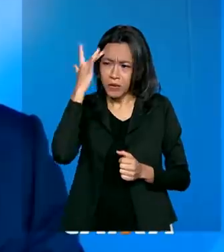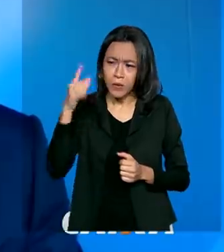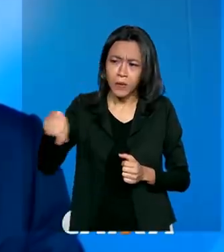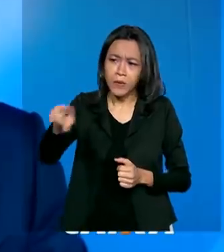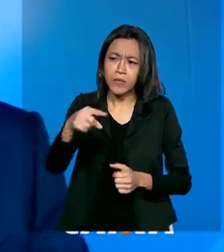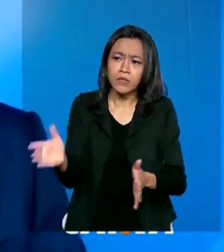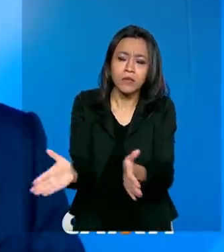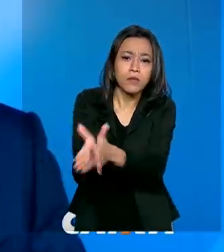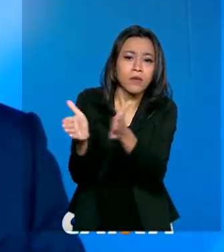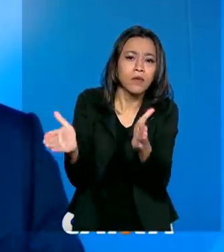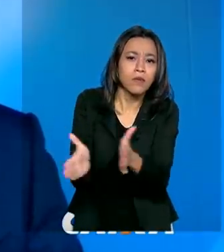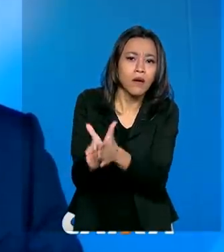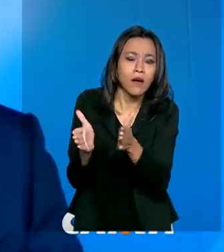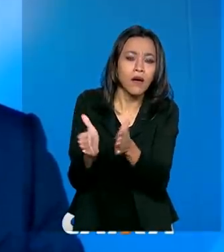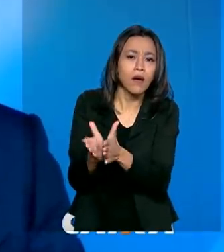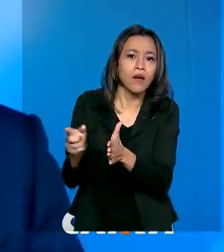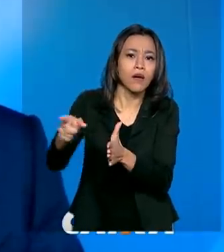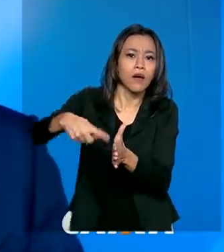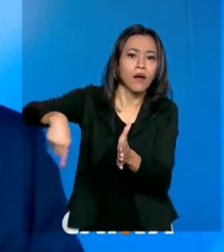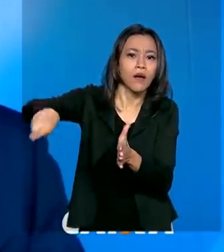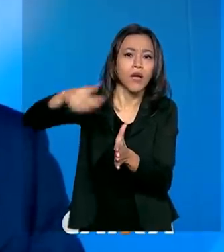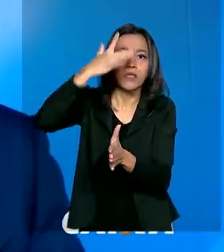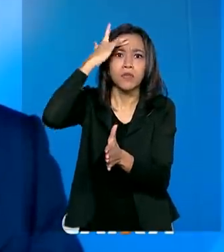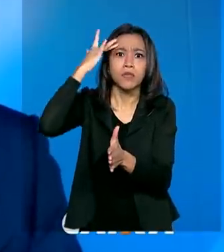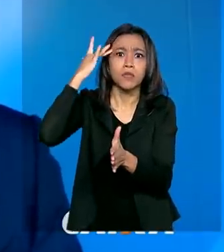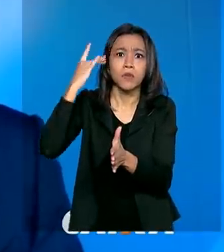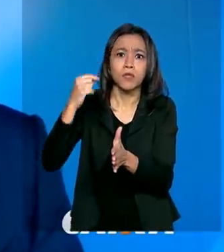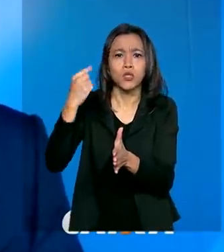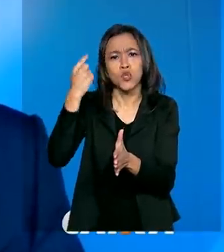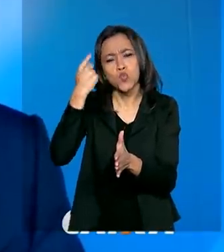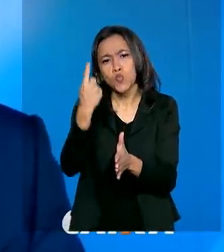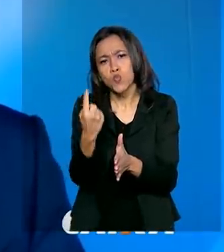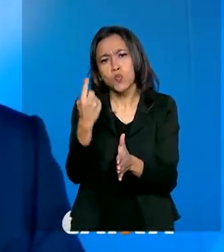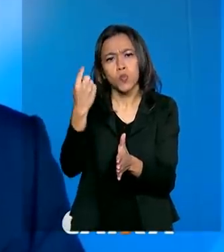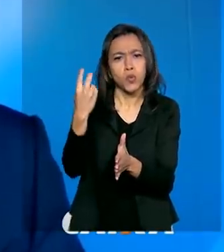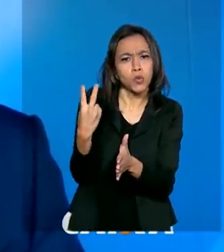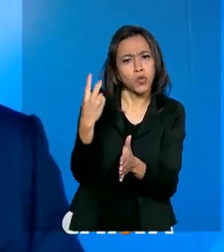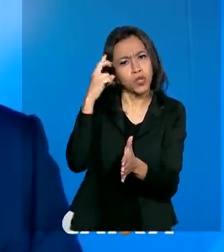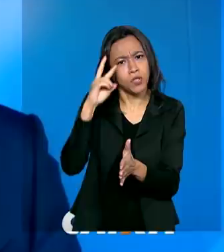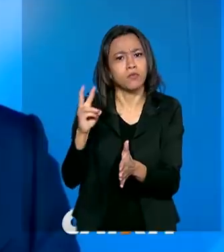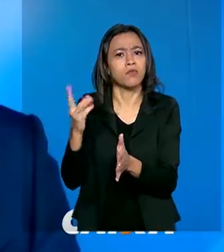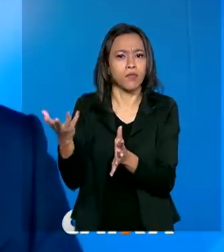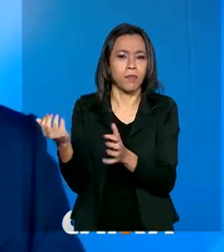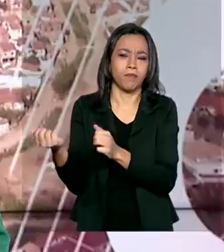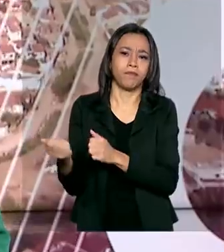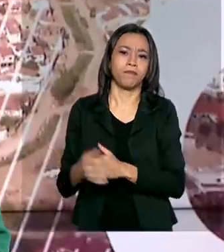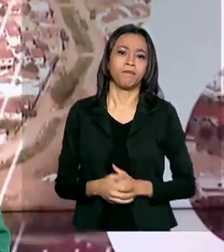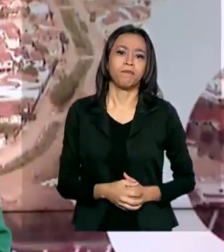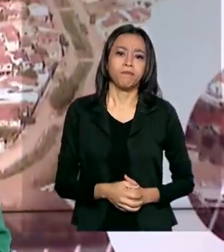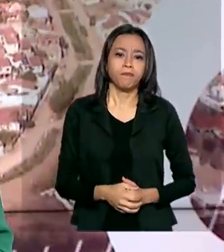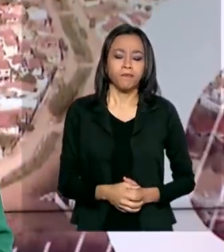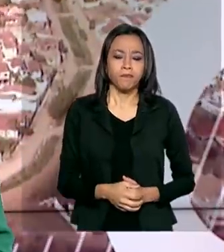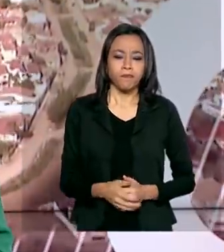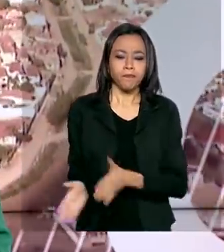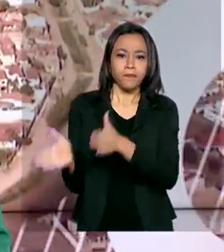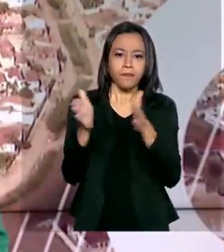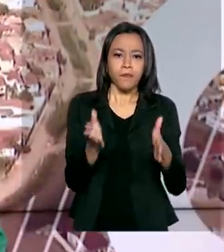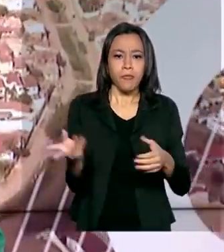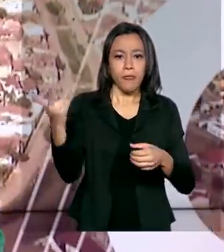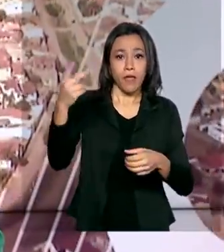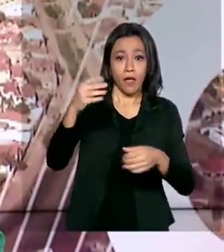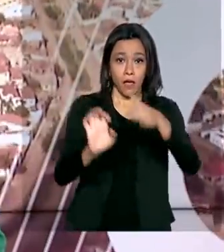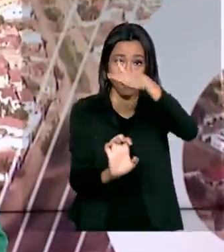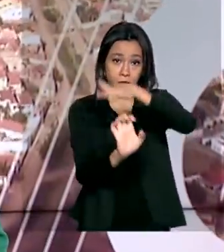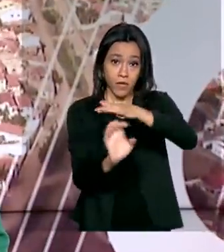população, as pessoas indo um ou dois dias ou três dias seguidos. A Petrobras